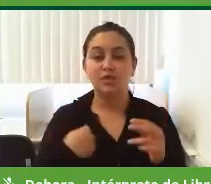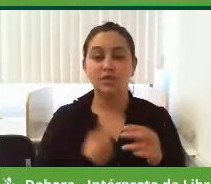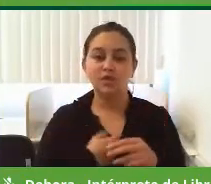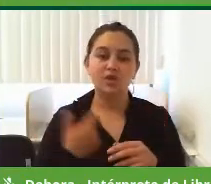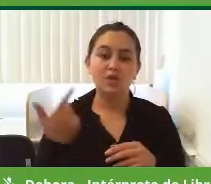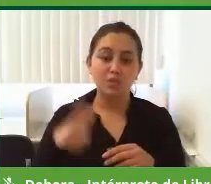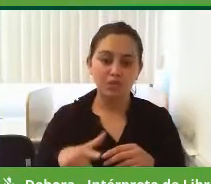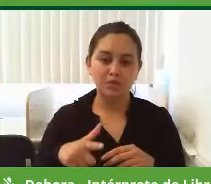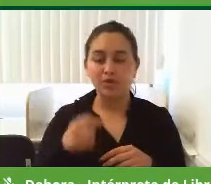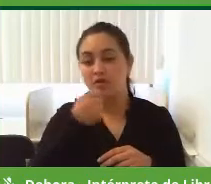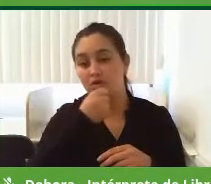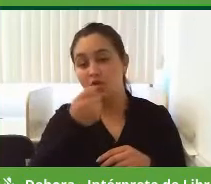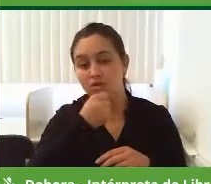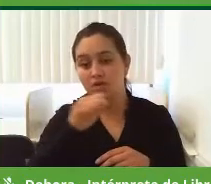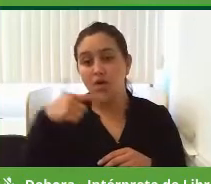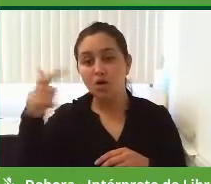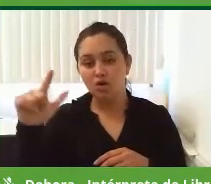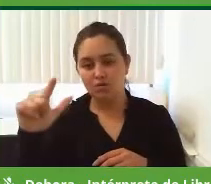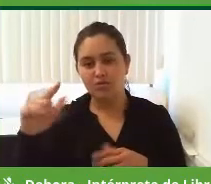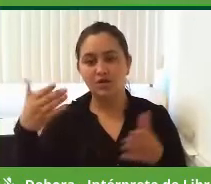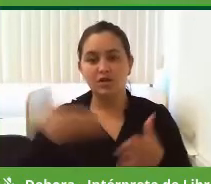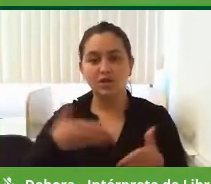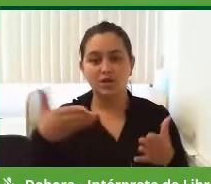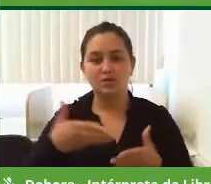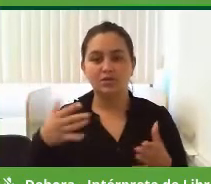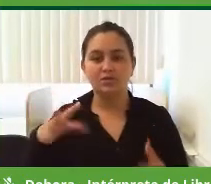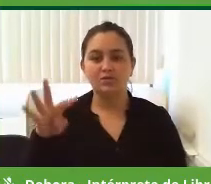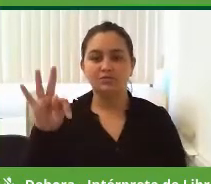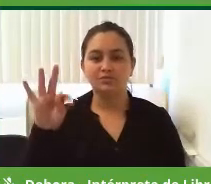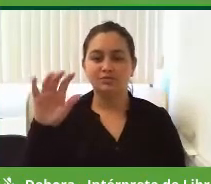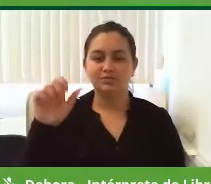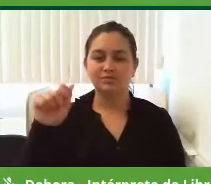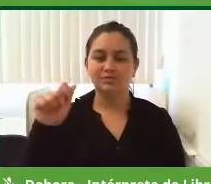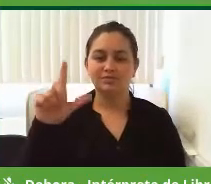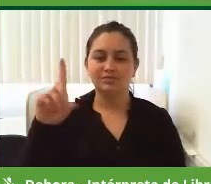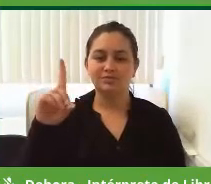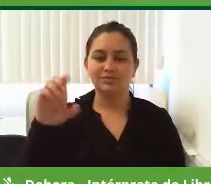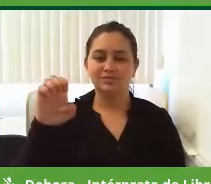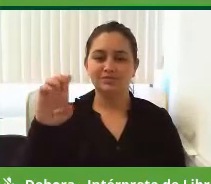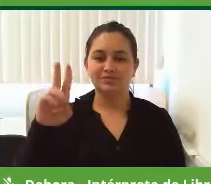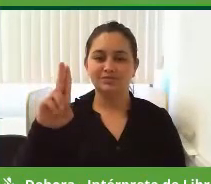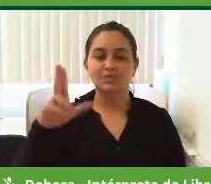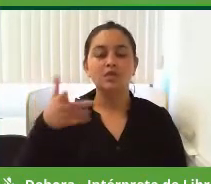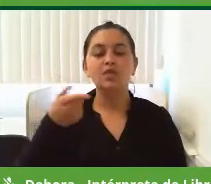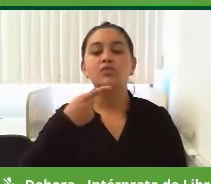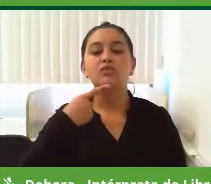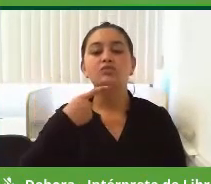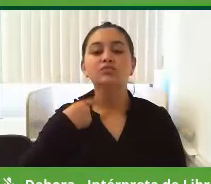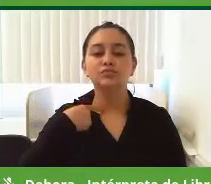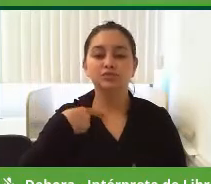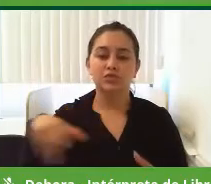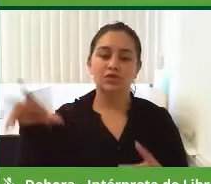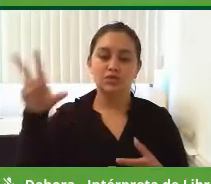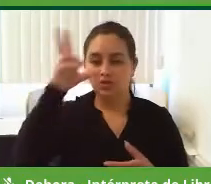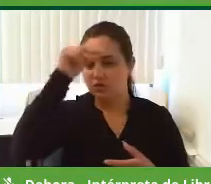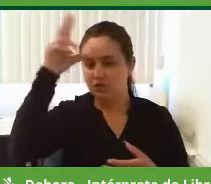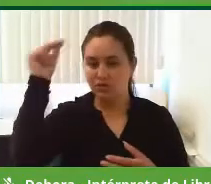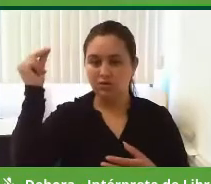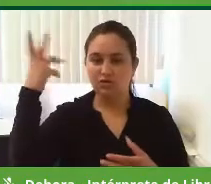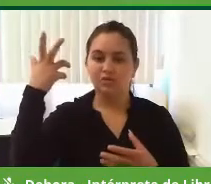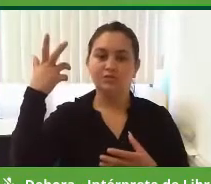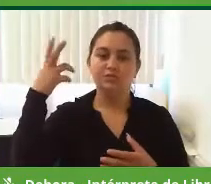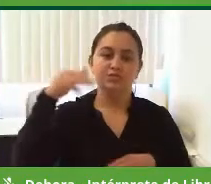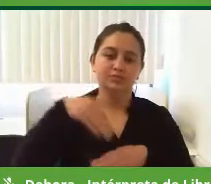mais uma entrevista com os candidatos a prefeito do município de São Bento do Sul. E o nosso entrevistado de